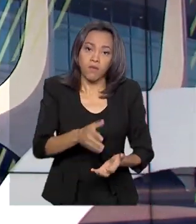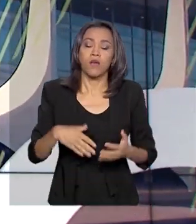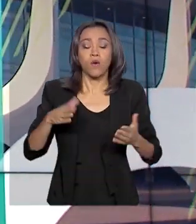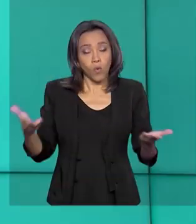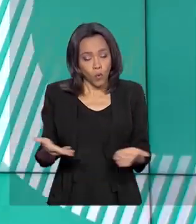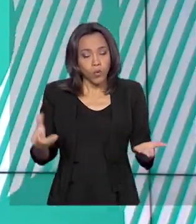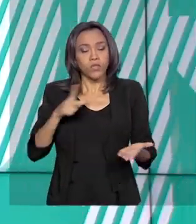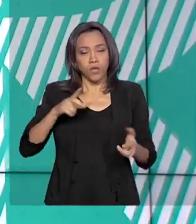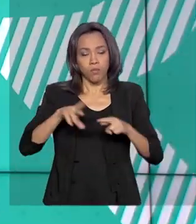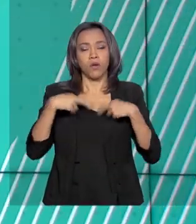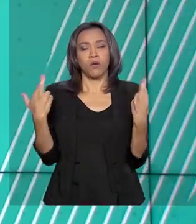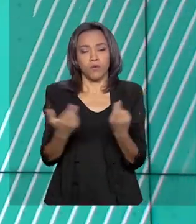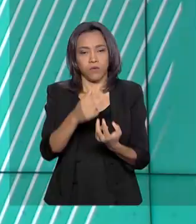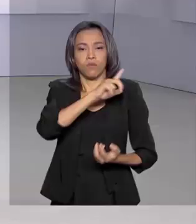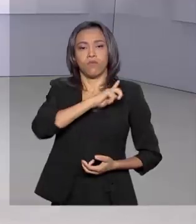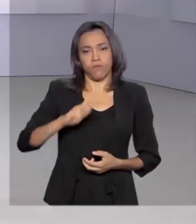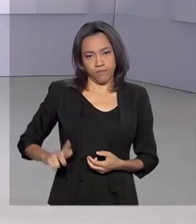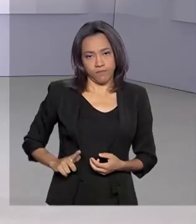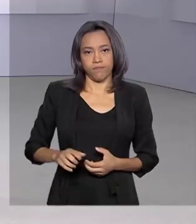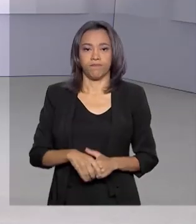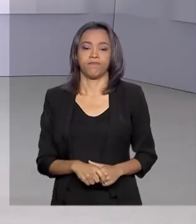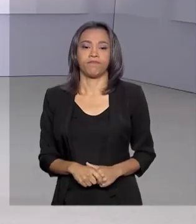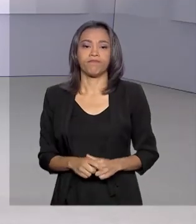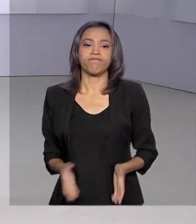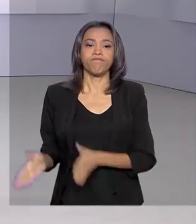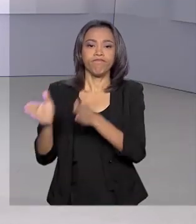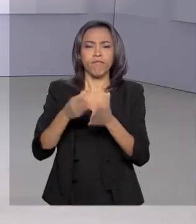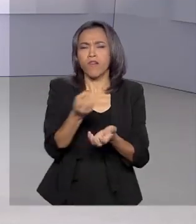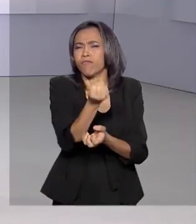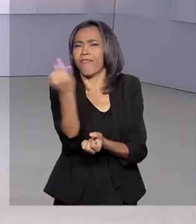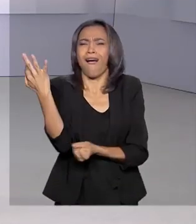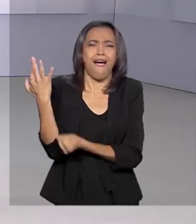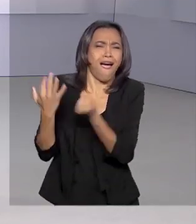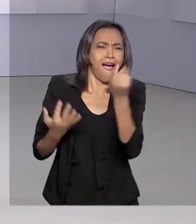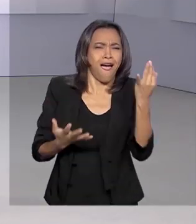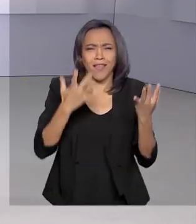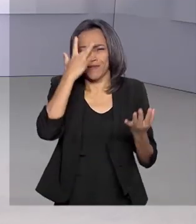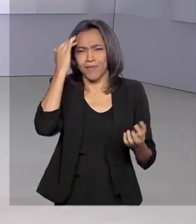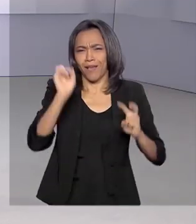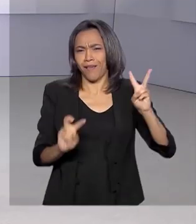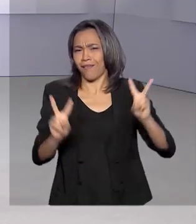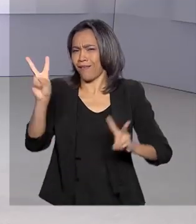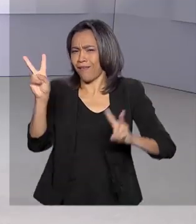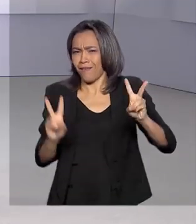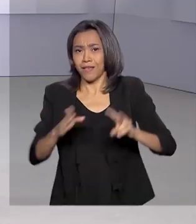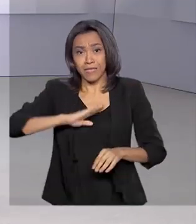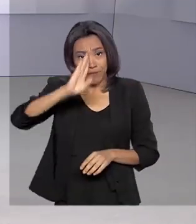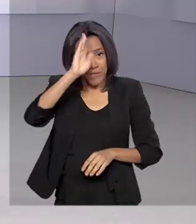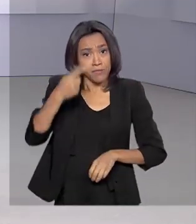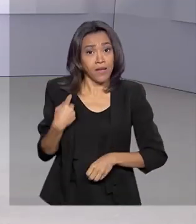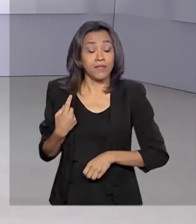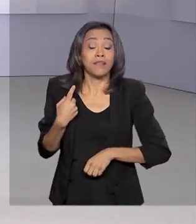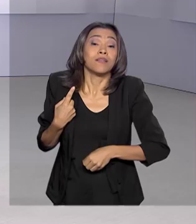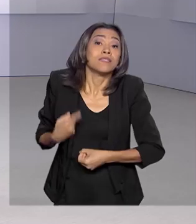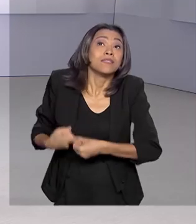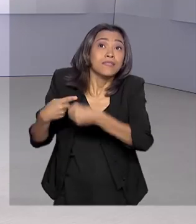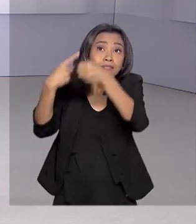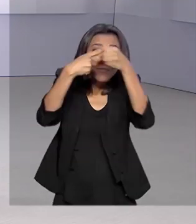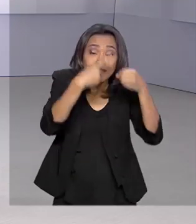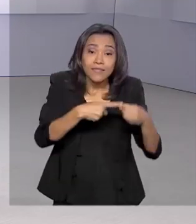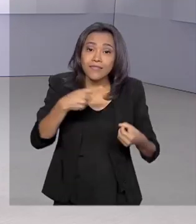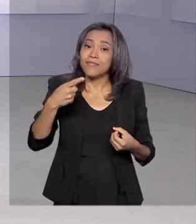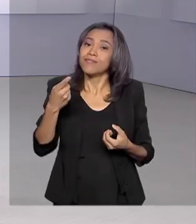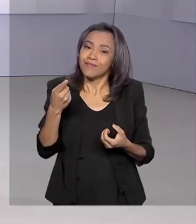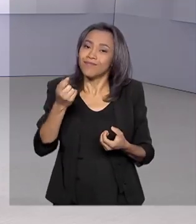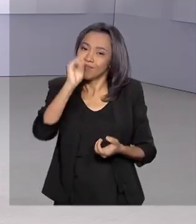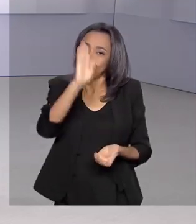governador Camilo Santana. Milhares de foliões estão curtindo o Carnaval nas principais cidades do país. A expectativa é